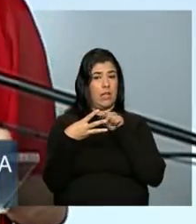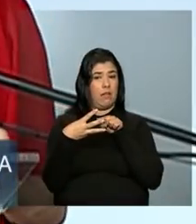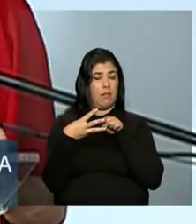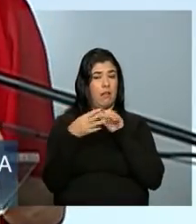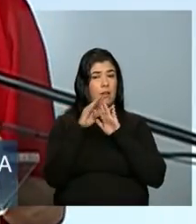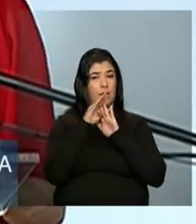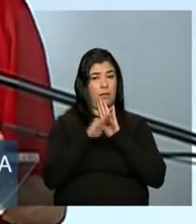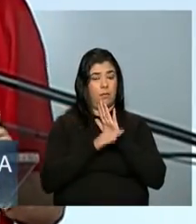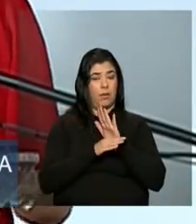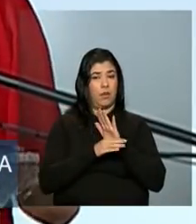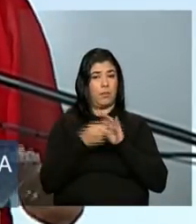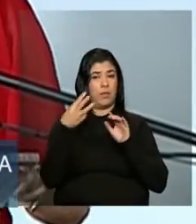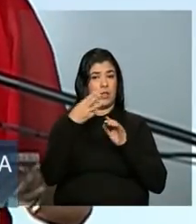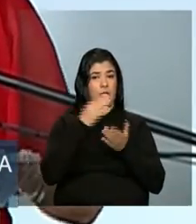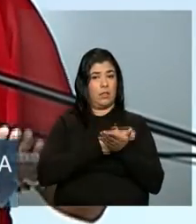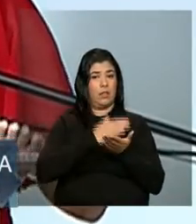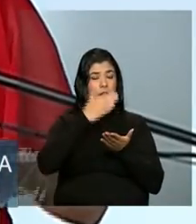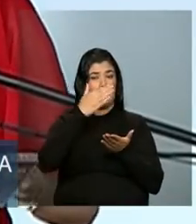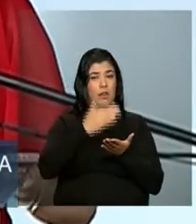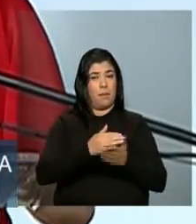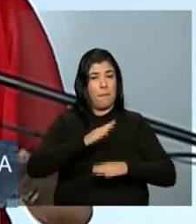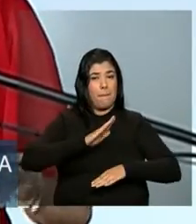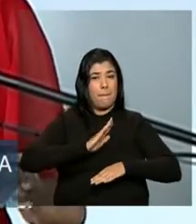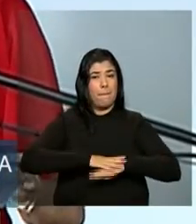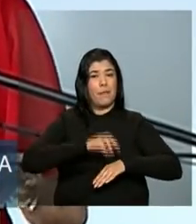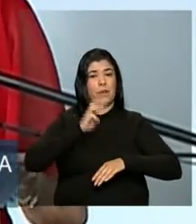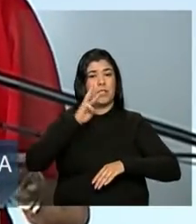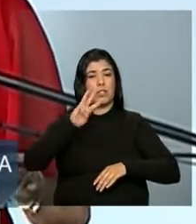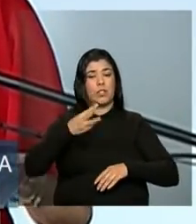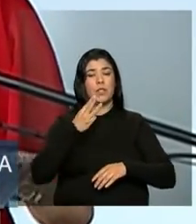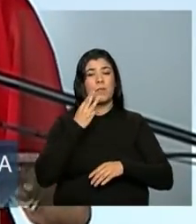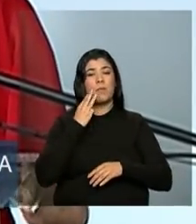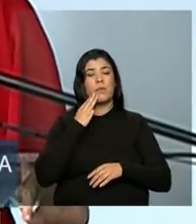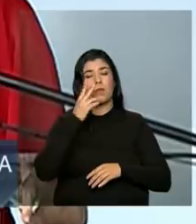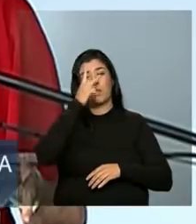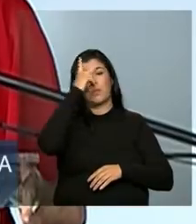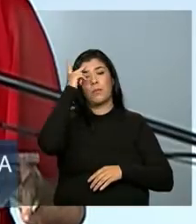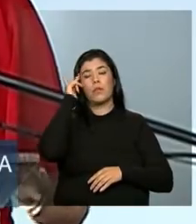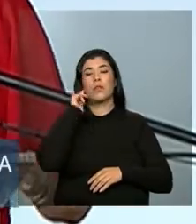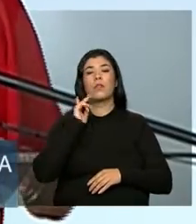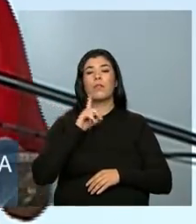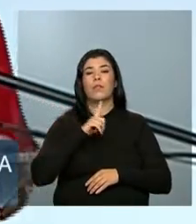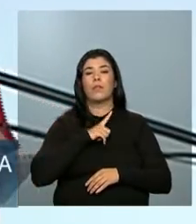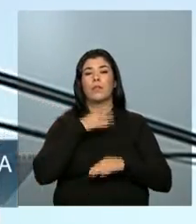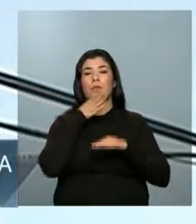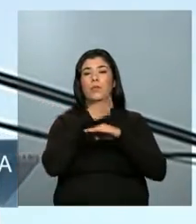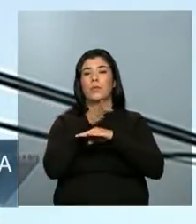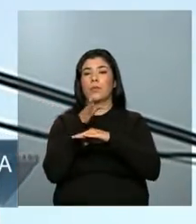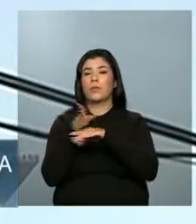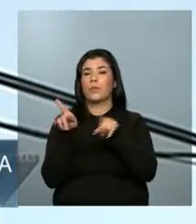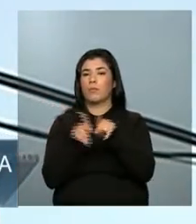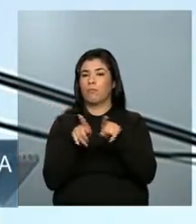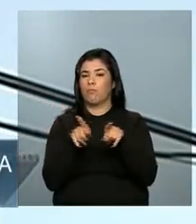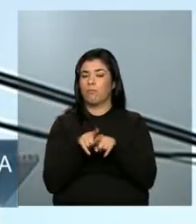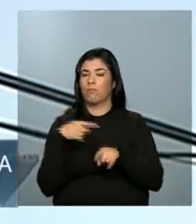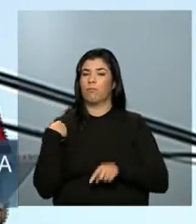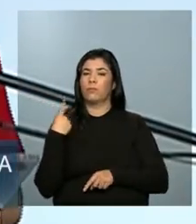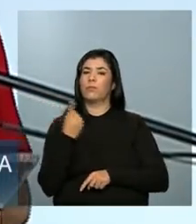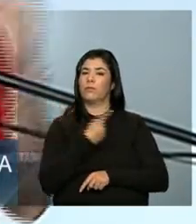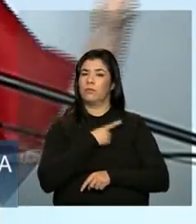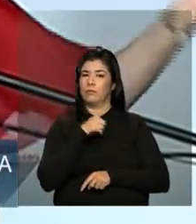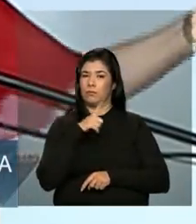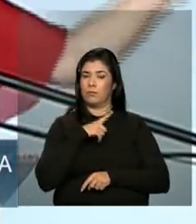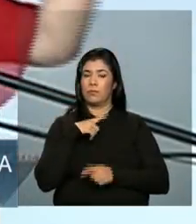de brasileiros vão ter acesso à casa própria. Nós temos o compromisso